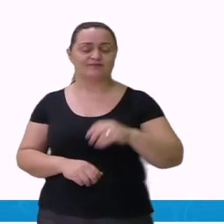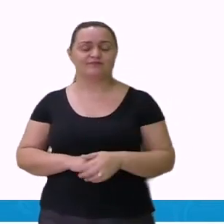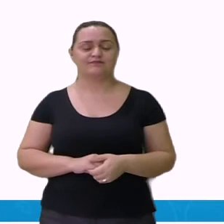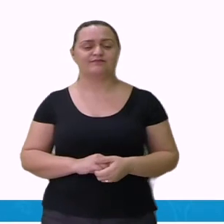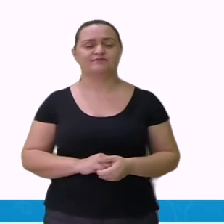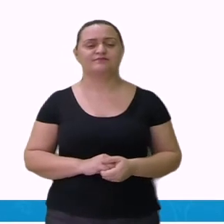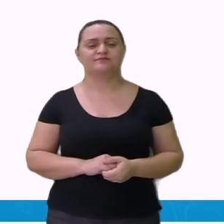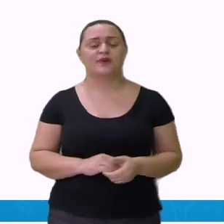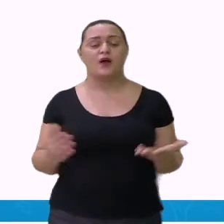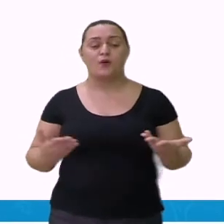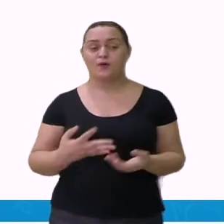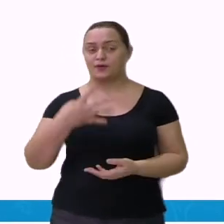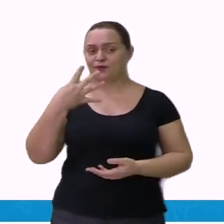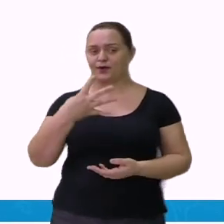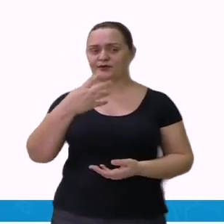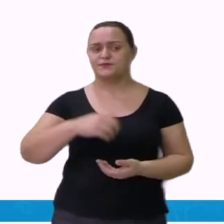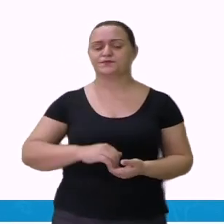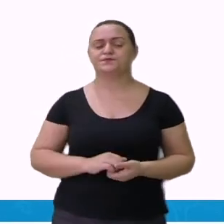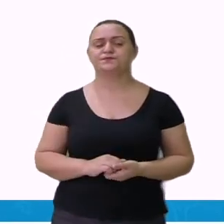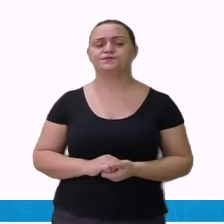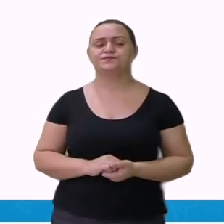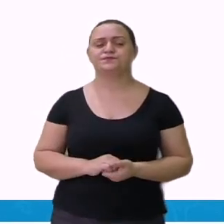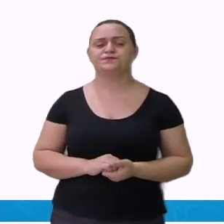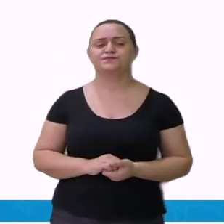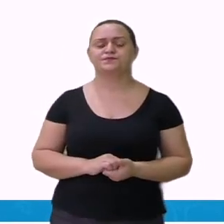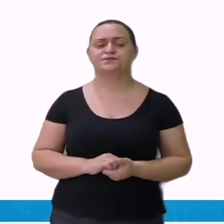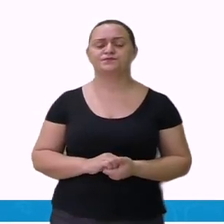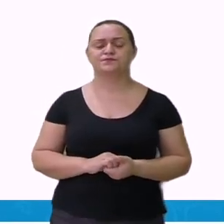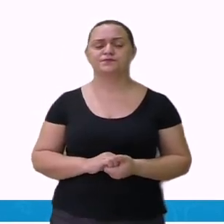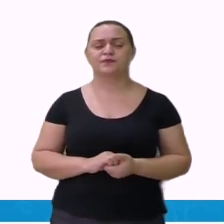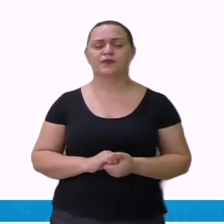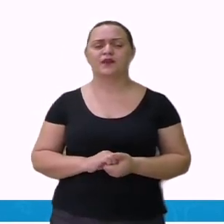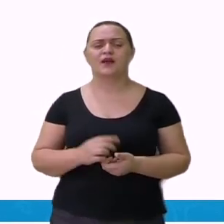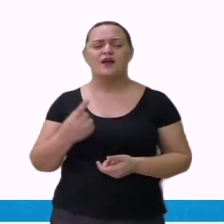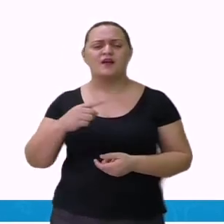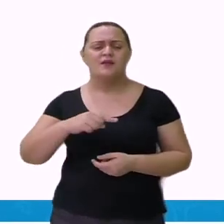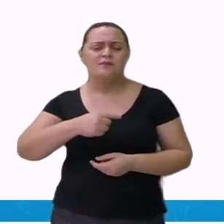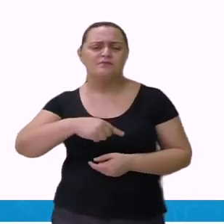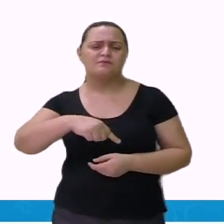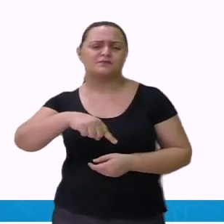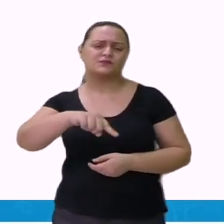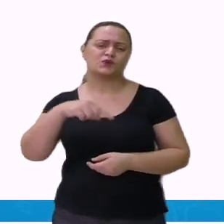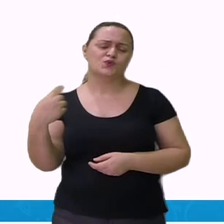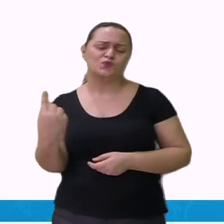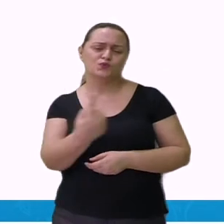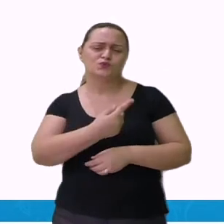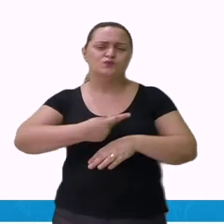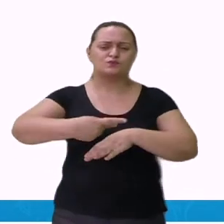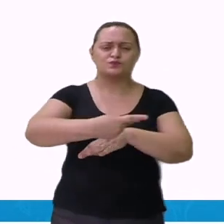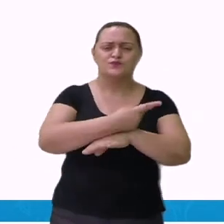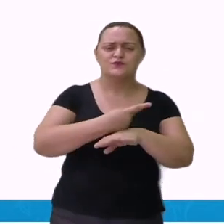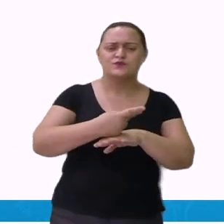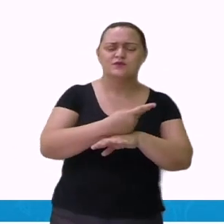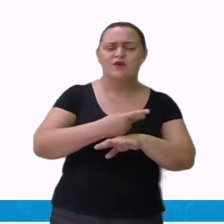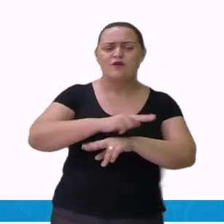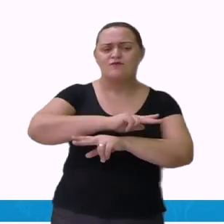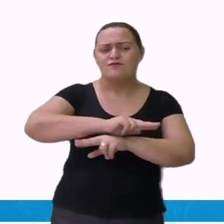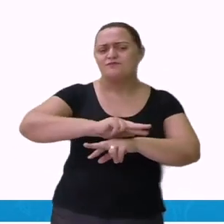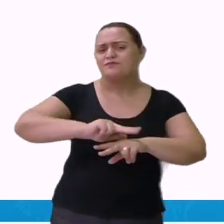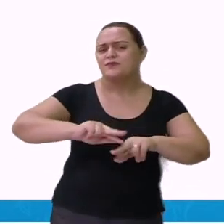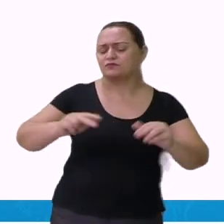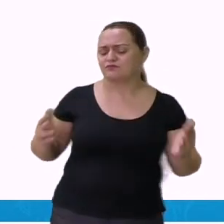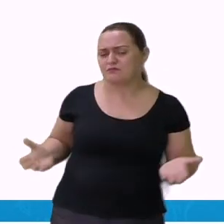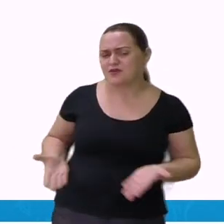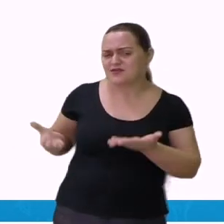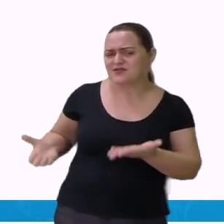Quarta questão. Na passagem, buscamos diversas maneiras de incentivar as crianças